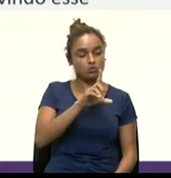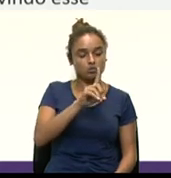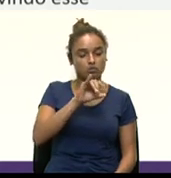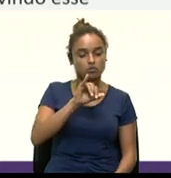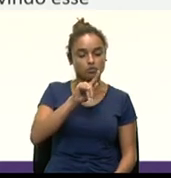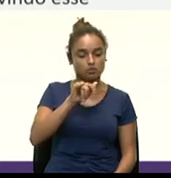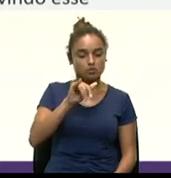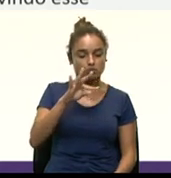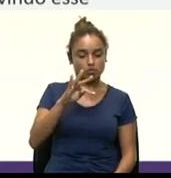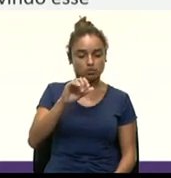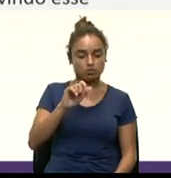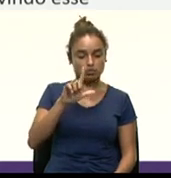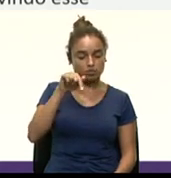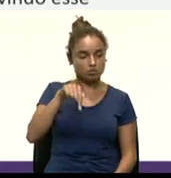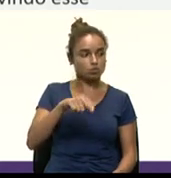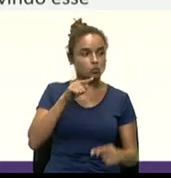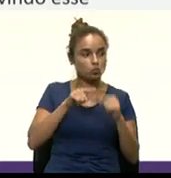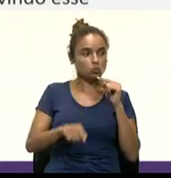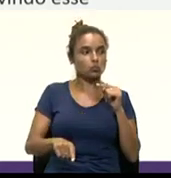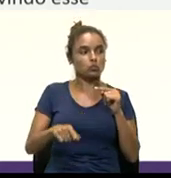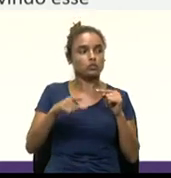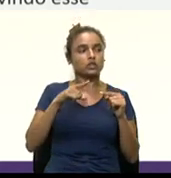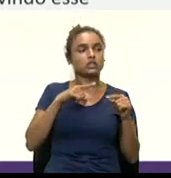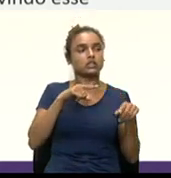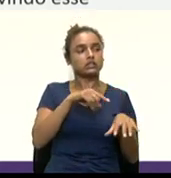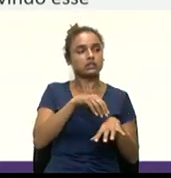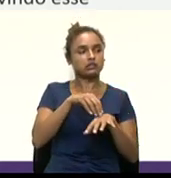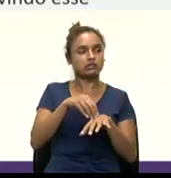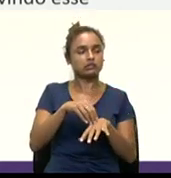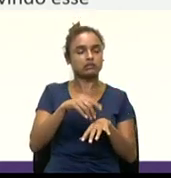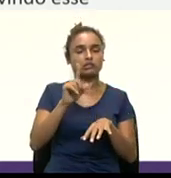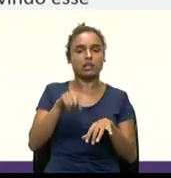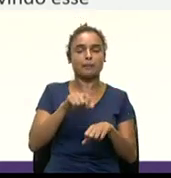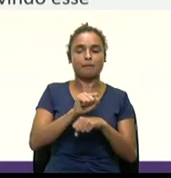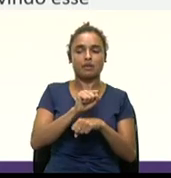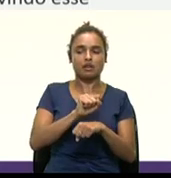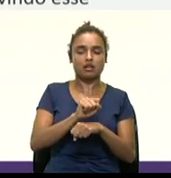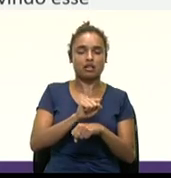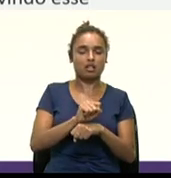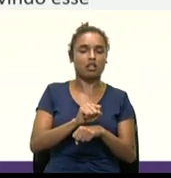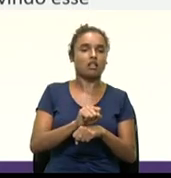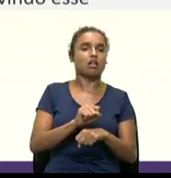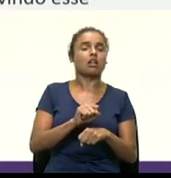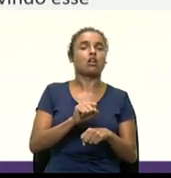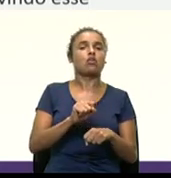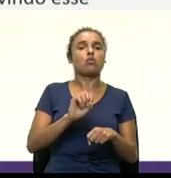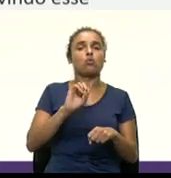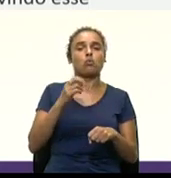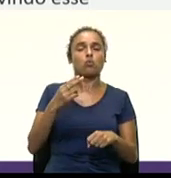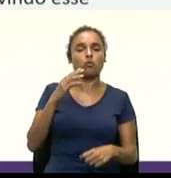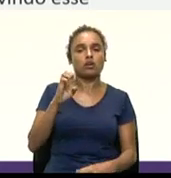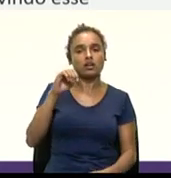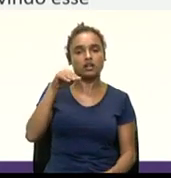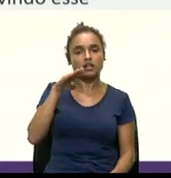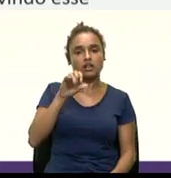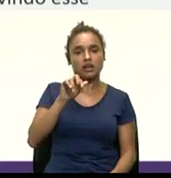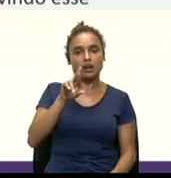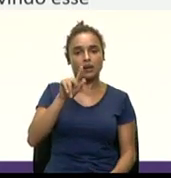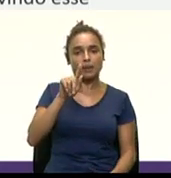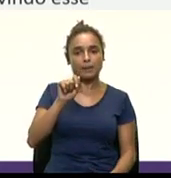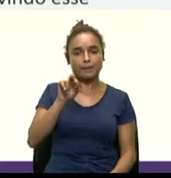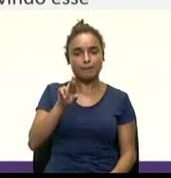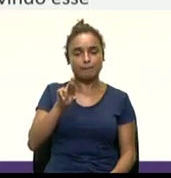não pode congelar, embargar as moedas, assim como pode fazer as, assim